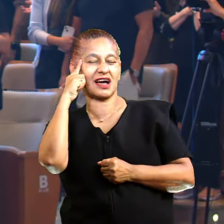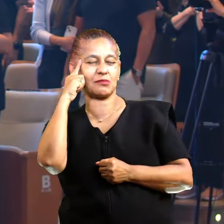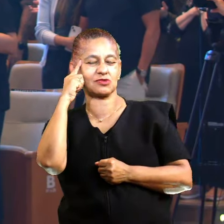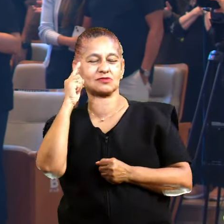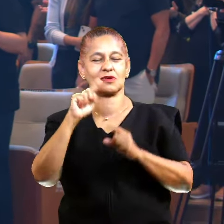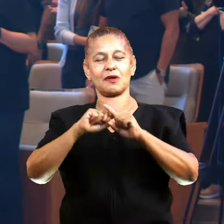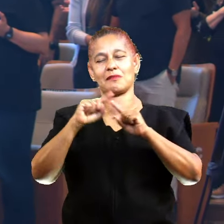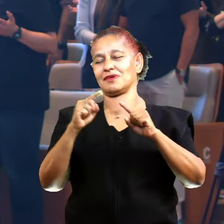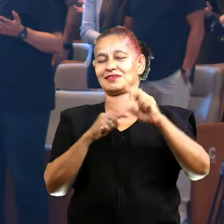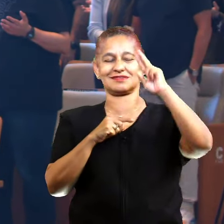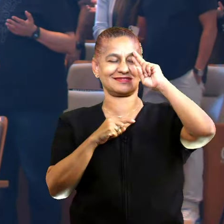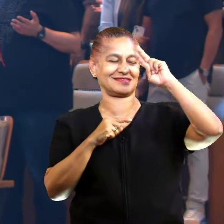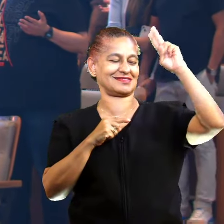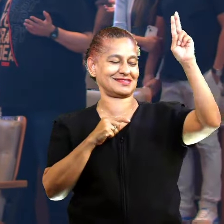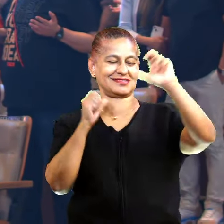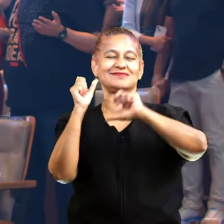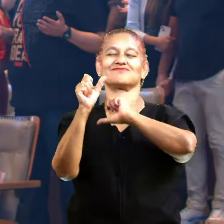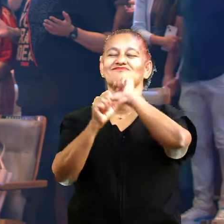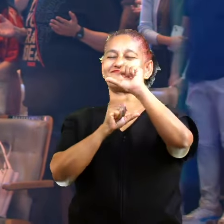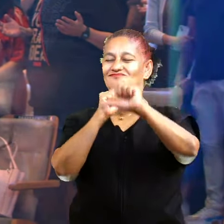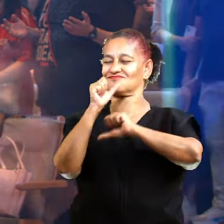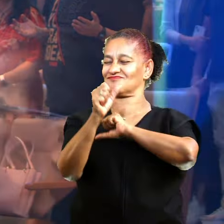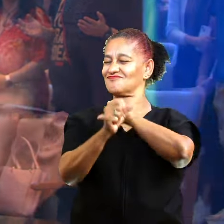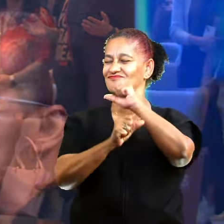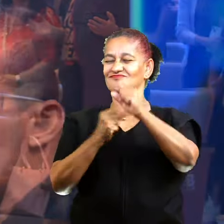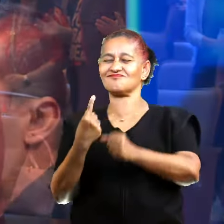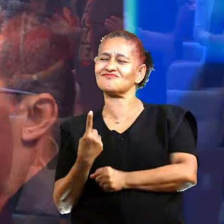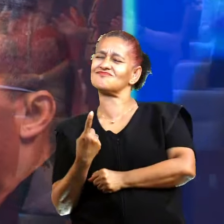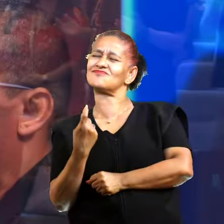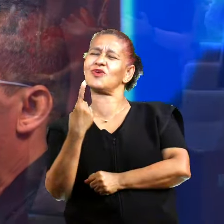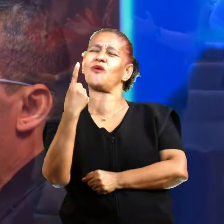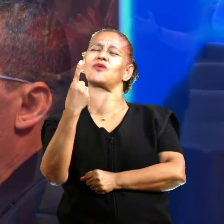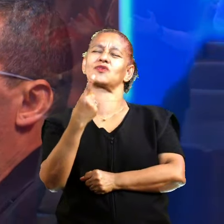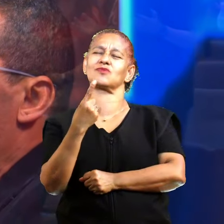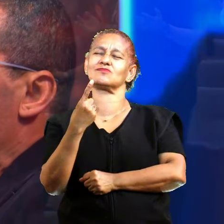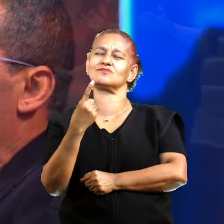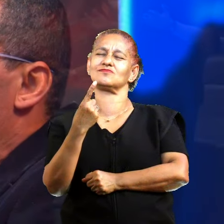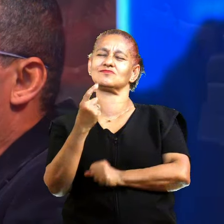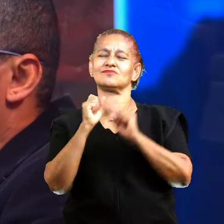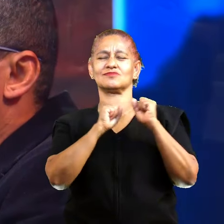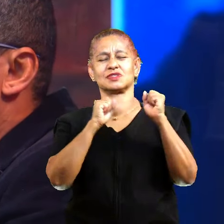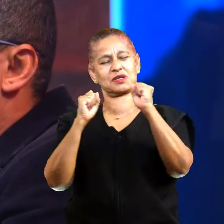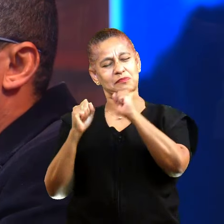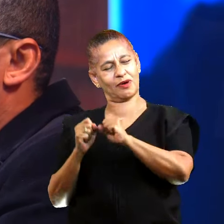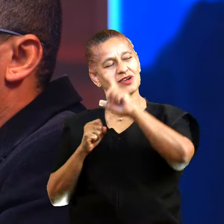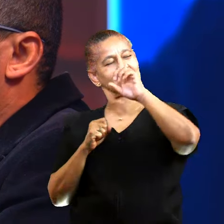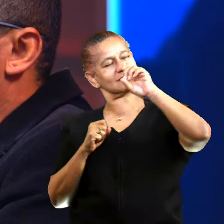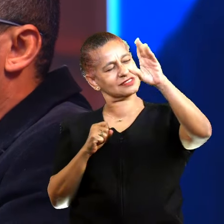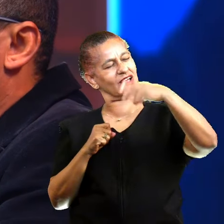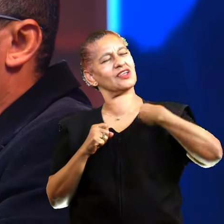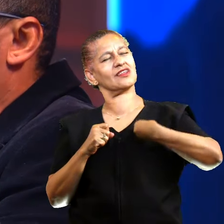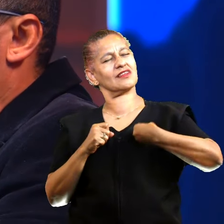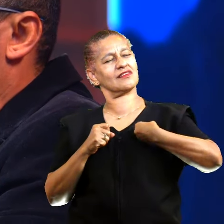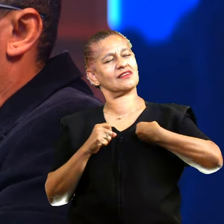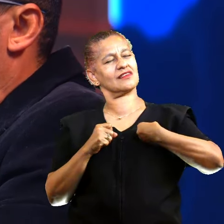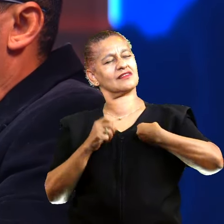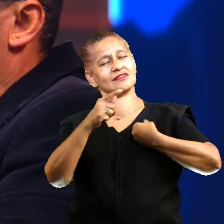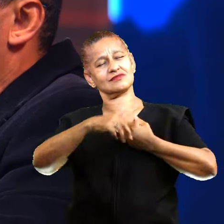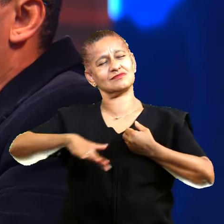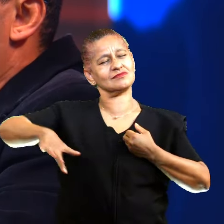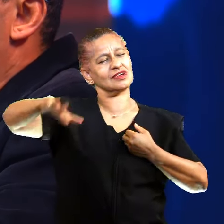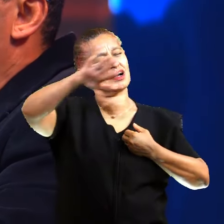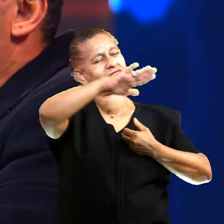Mas o Senhor transforma porque o Senhor é o Deus vivo e nós consagramos a vida da tua igreja,